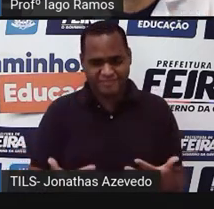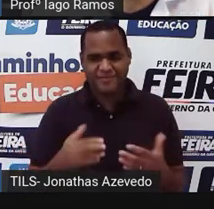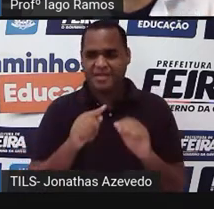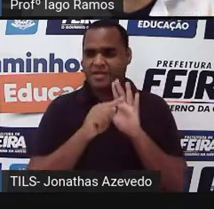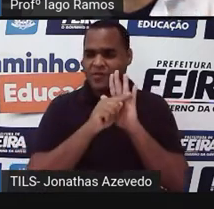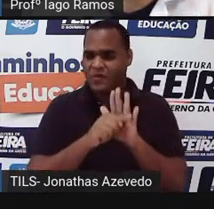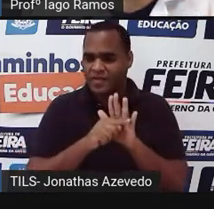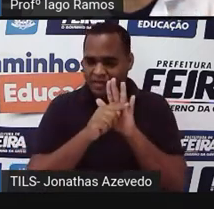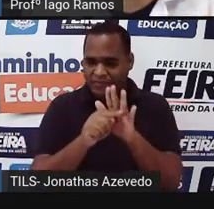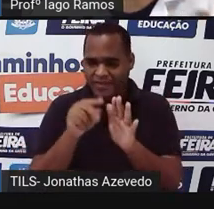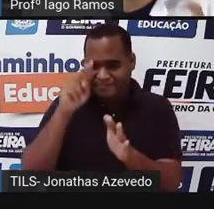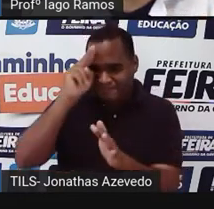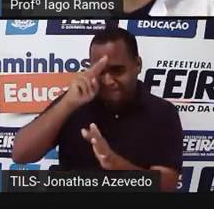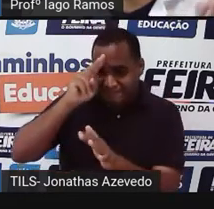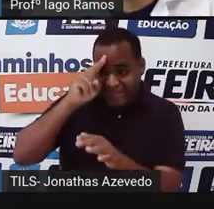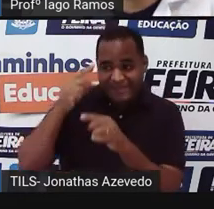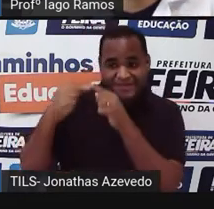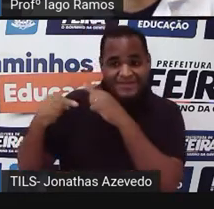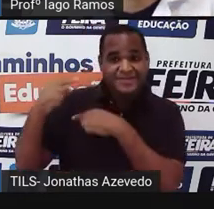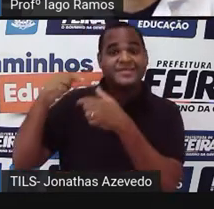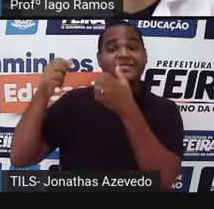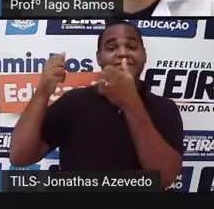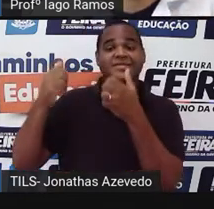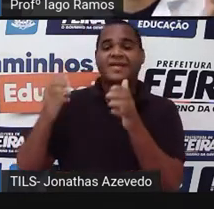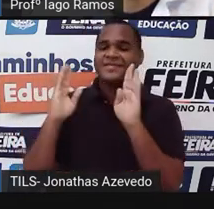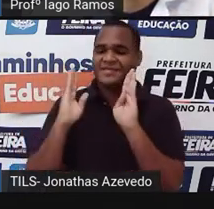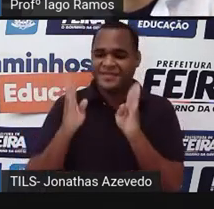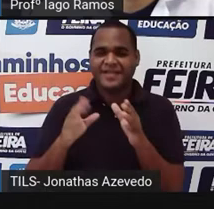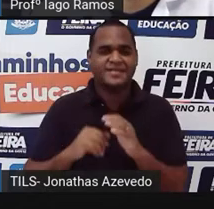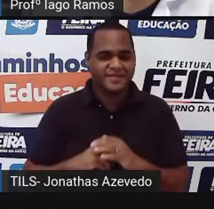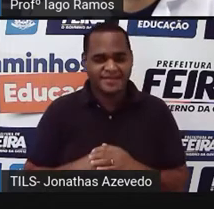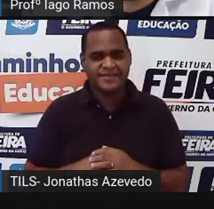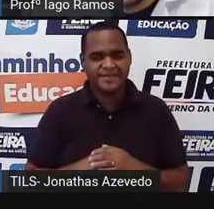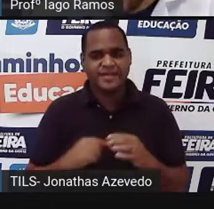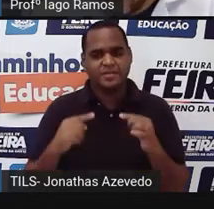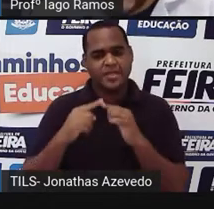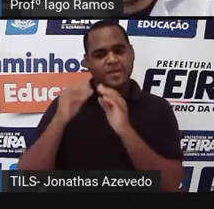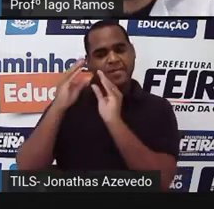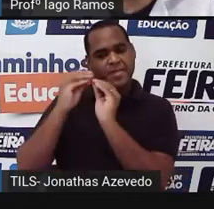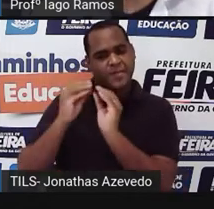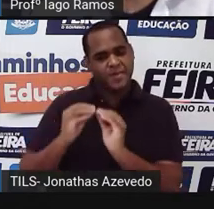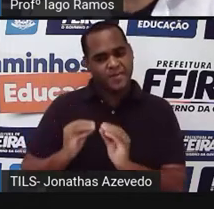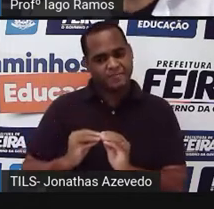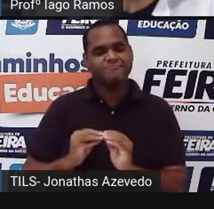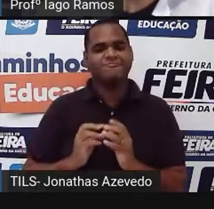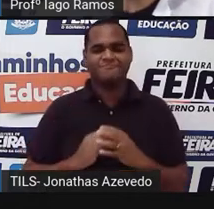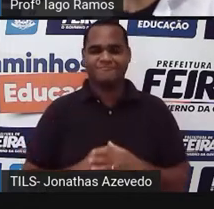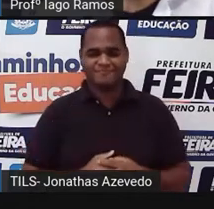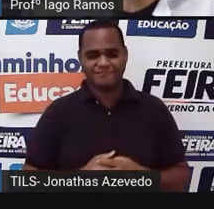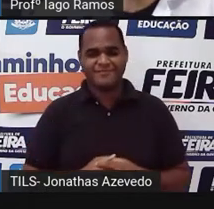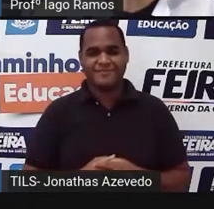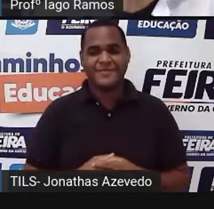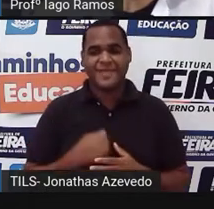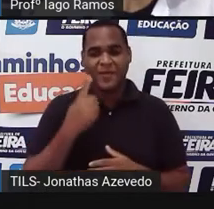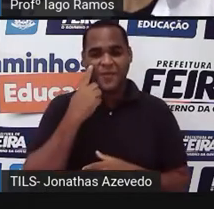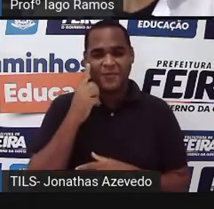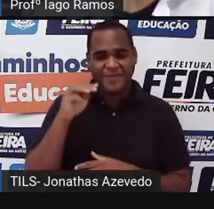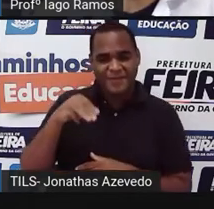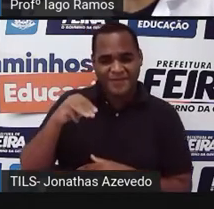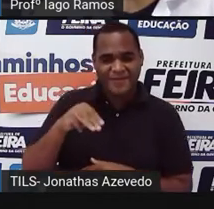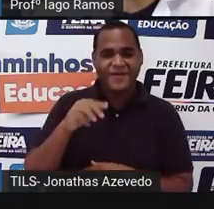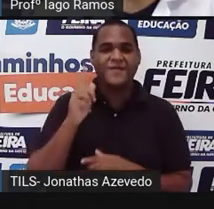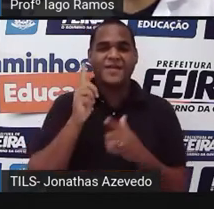te lembrar, né? Isso que a gente já viu na outra aula, chamado de decomposição, certo? Eu vou te dar aí um